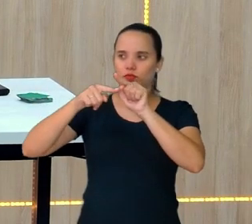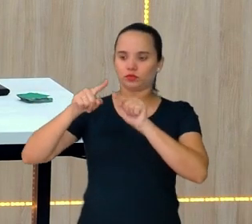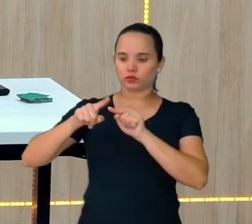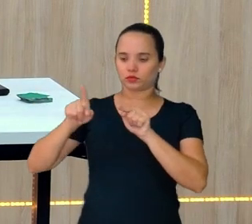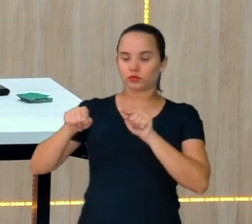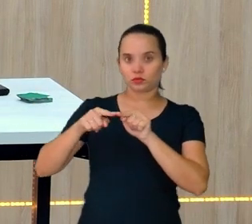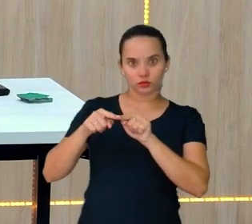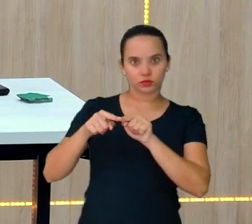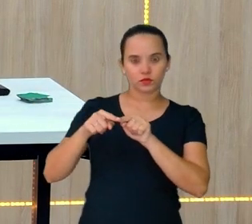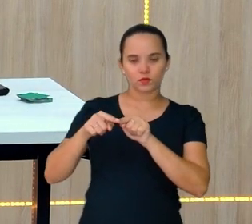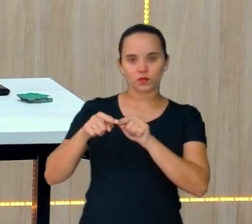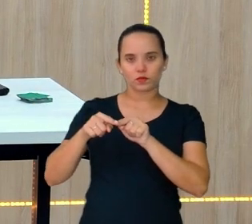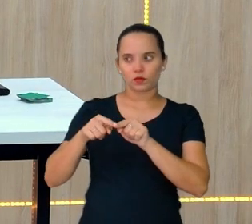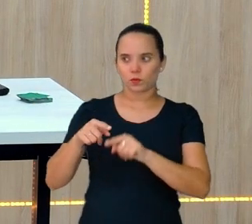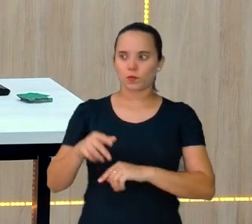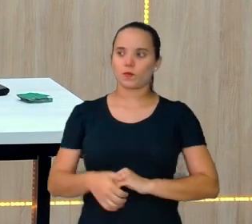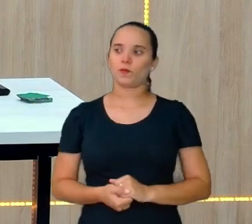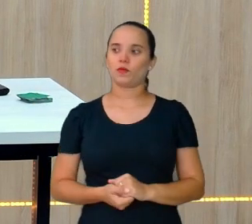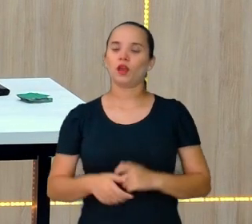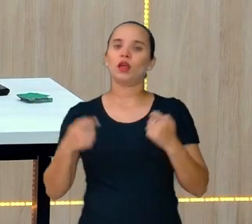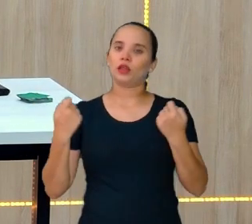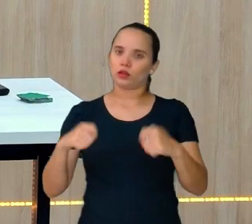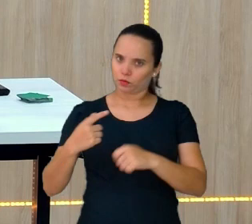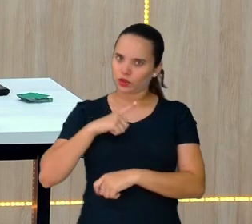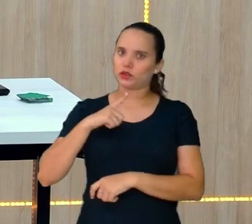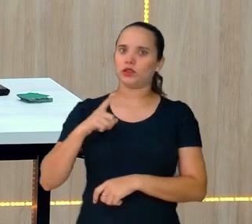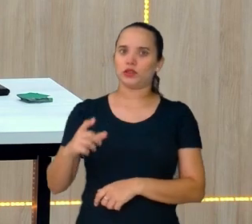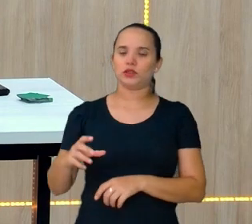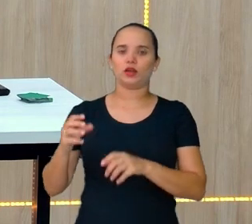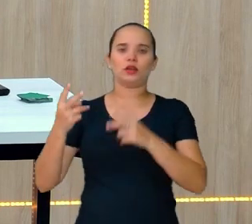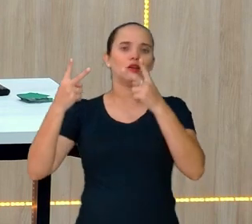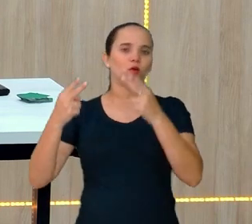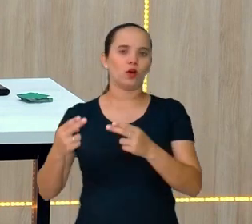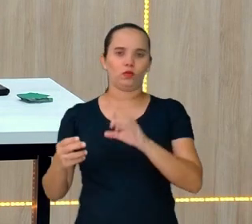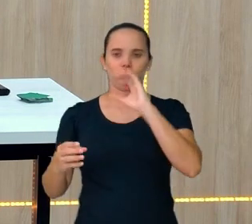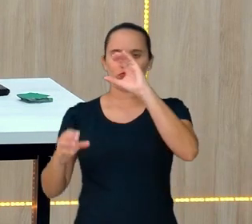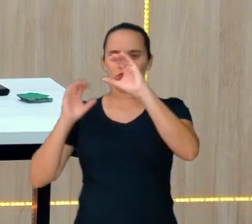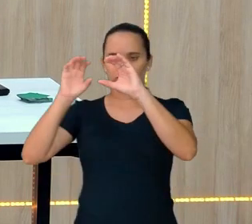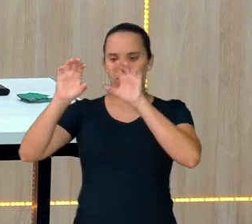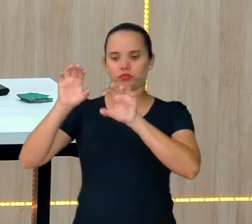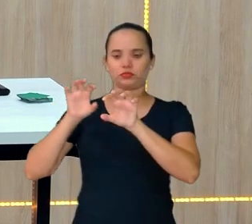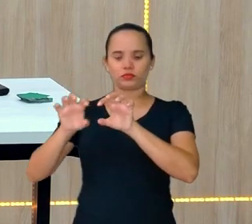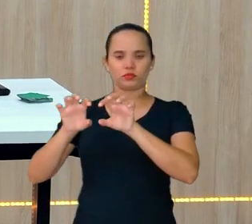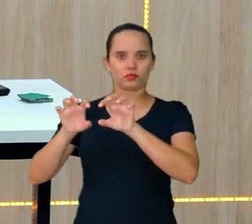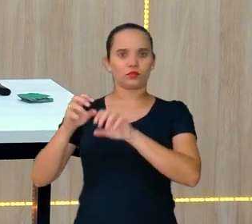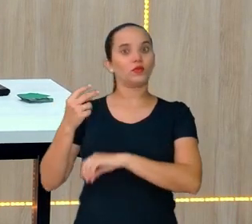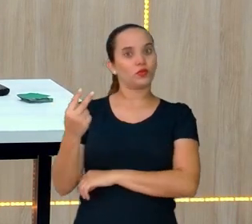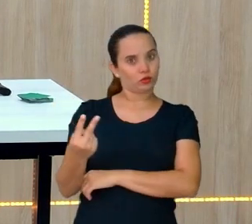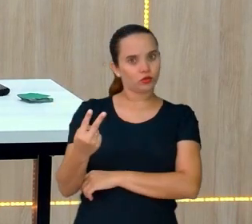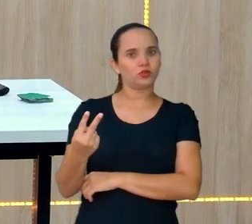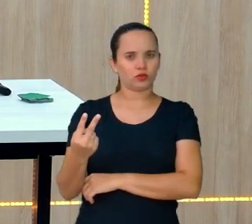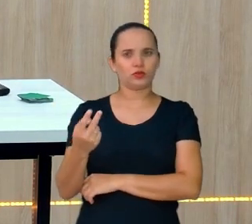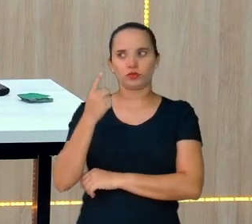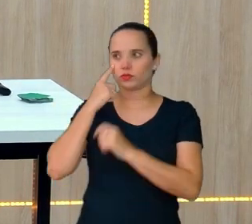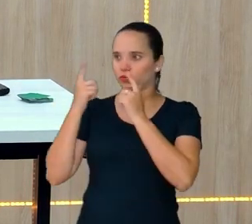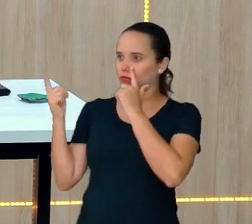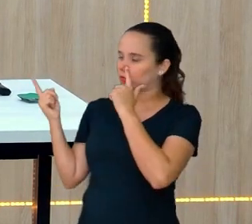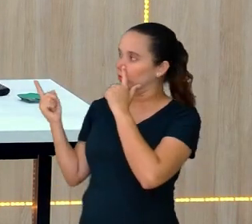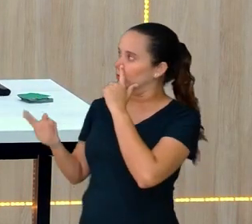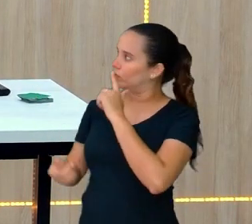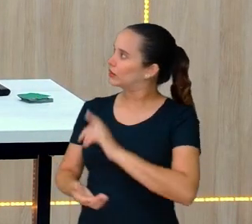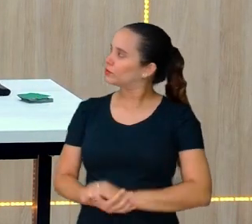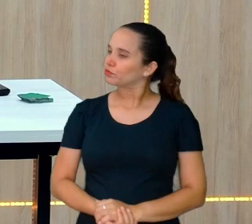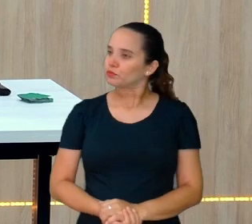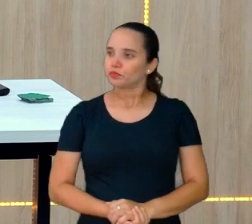este lado tem que ter 2 e este lado também tem que ter 2. Traz para a mesa, por favor.